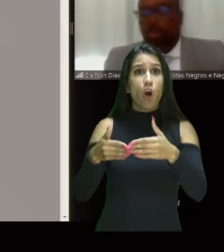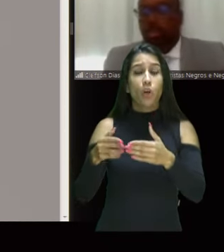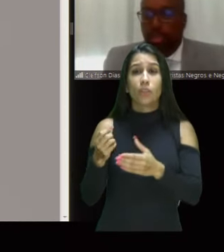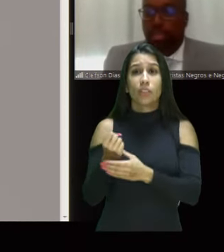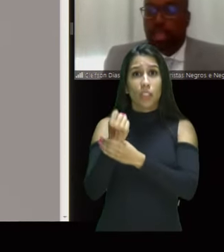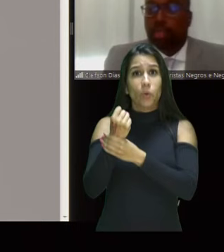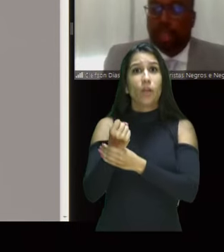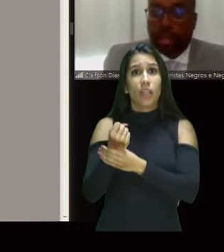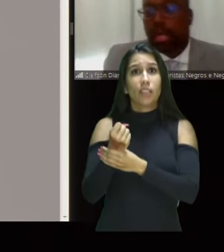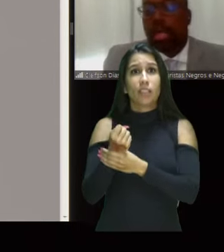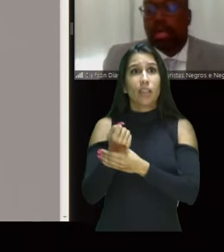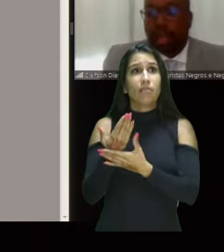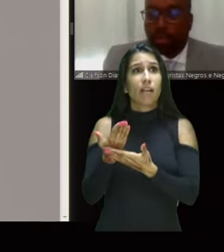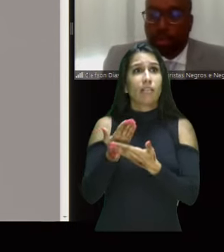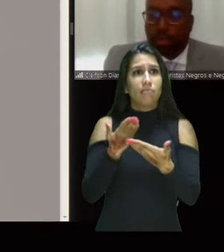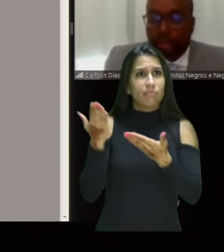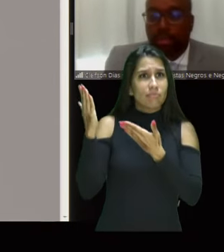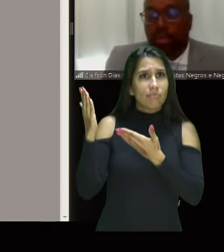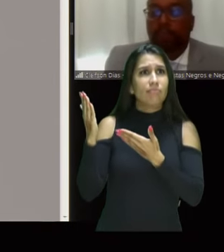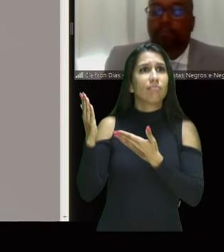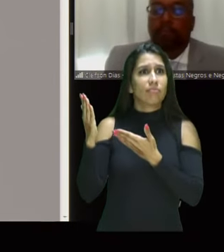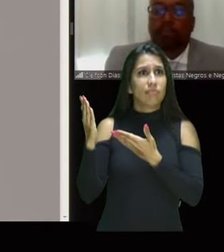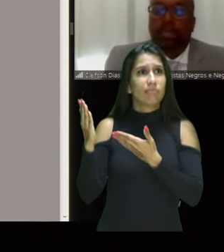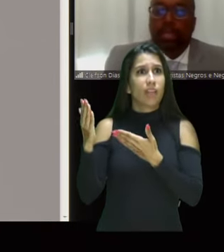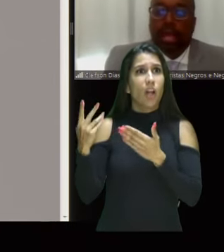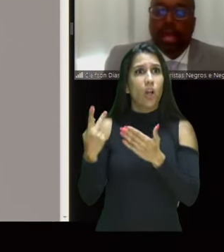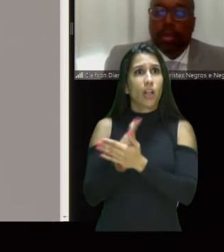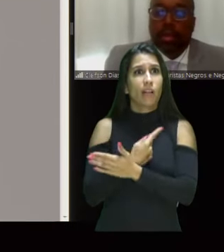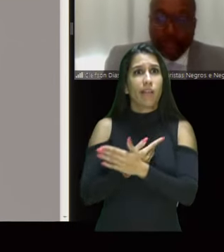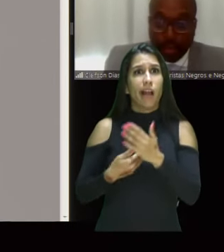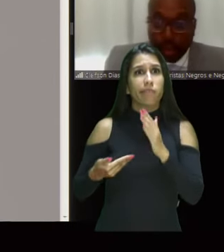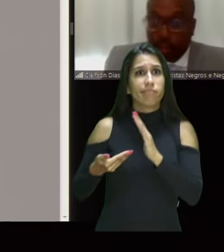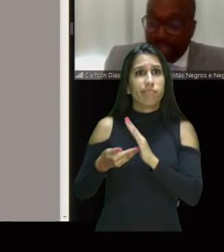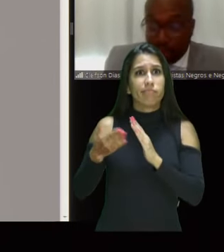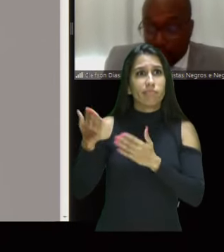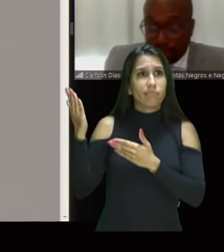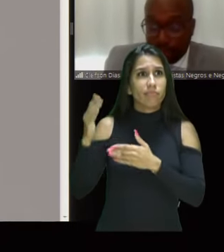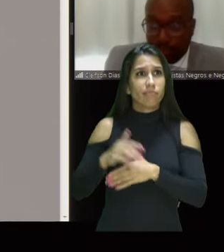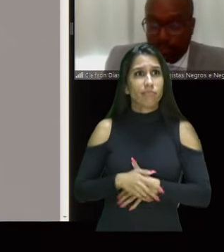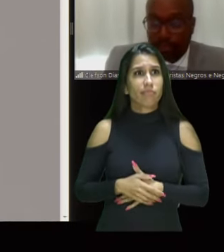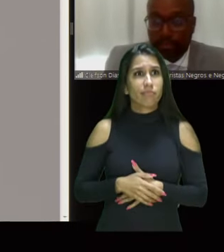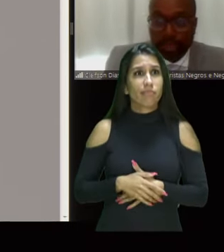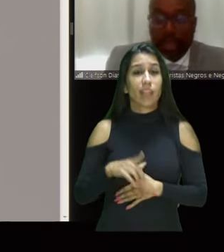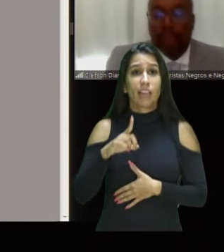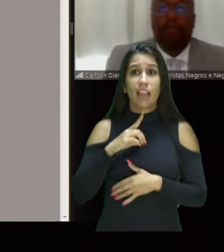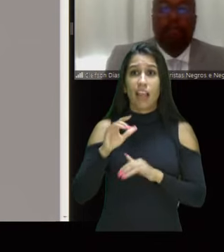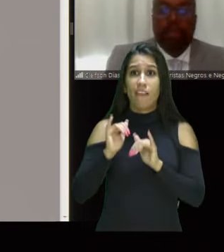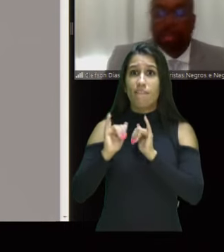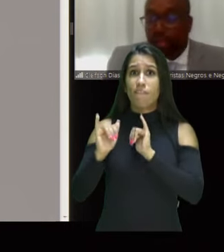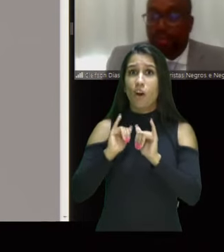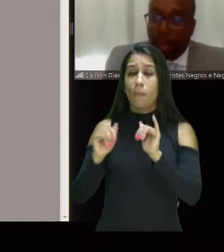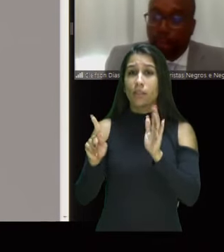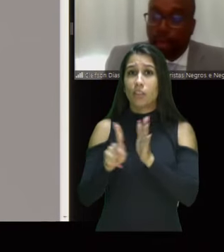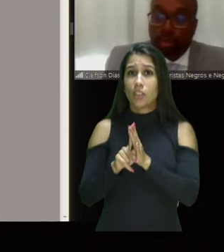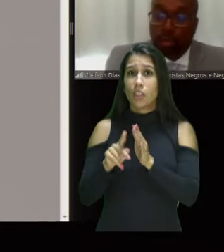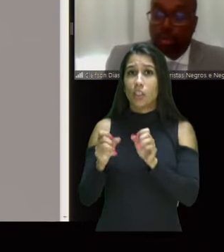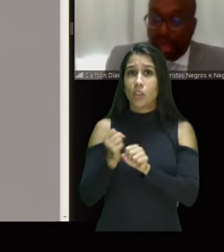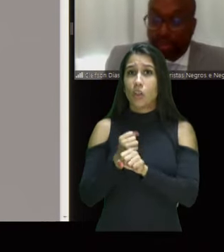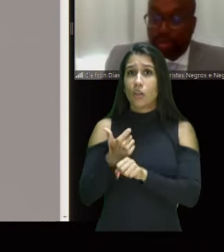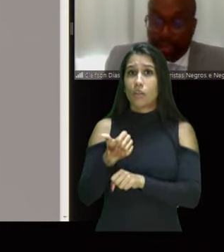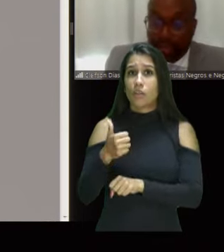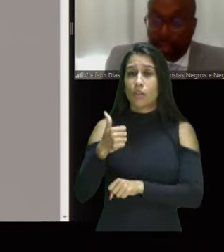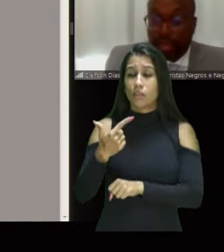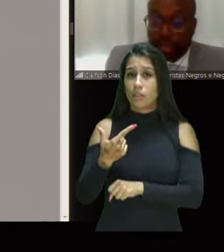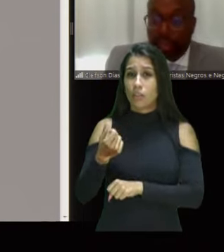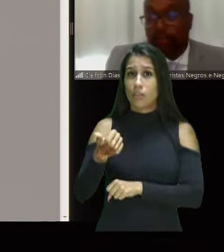da Constituição de Juristas Negros e Negras da Comunidade dos Deputados, com dados de 2019. Então, a gente vai falar um pouquinho sobre